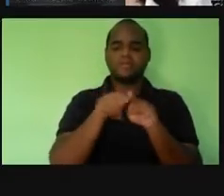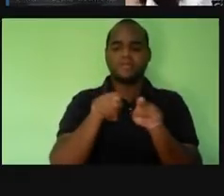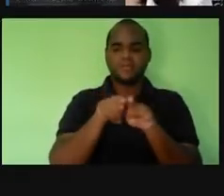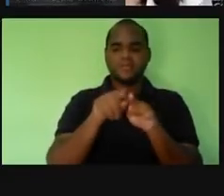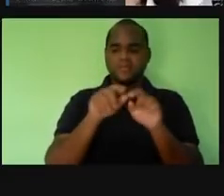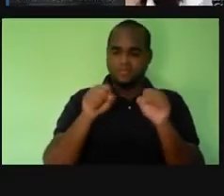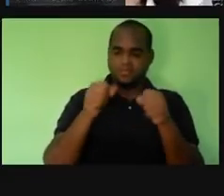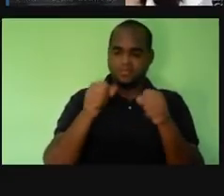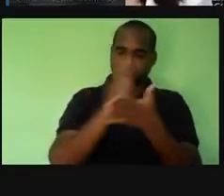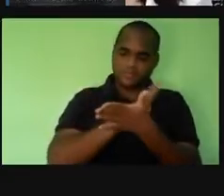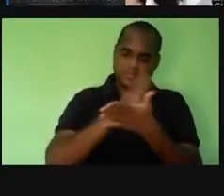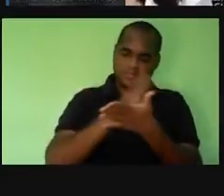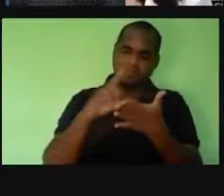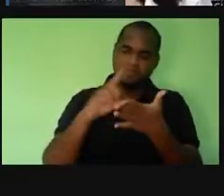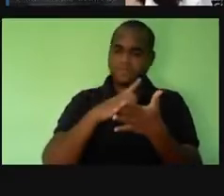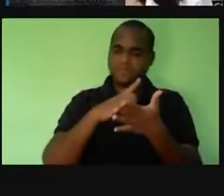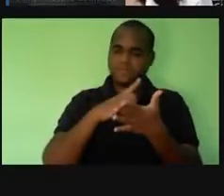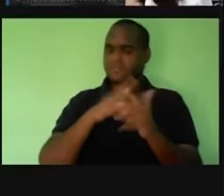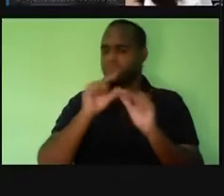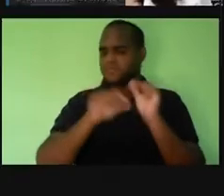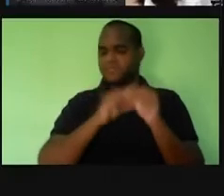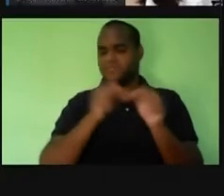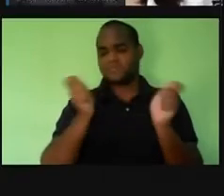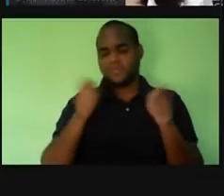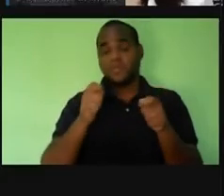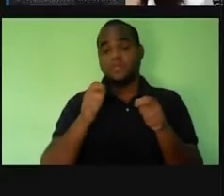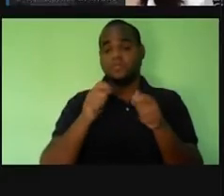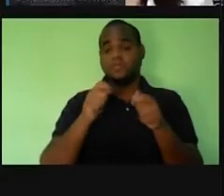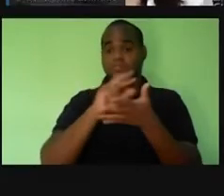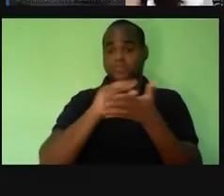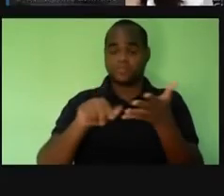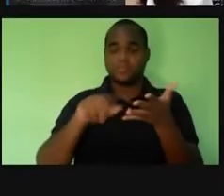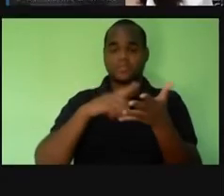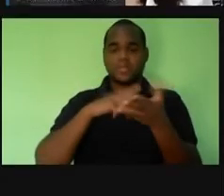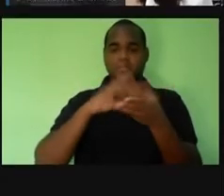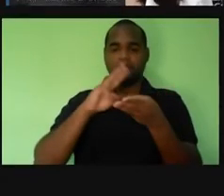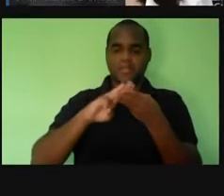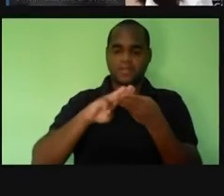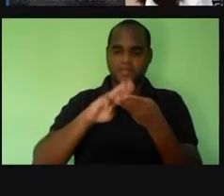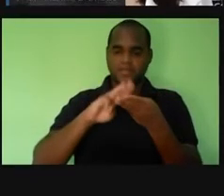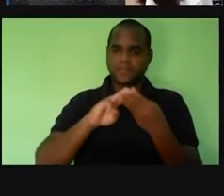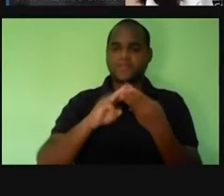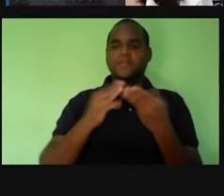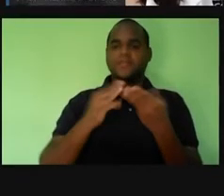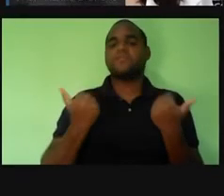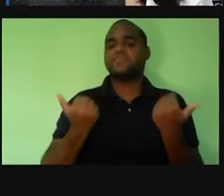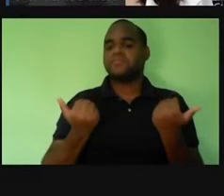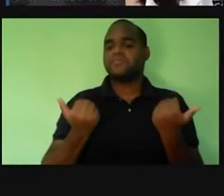simulações de física. Tem simulações de matemática, de